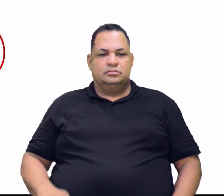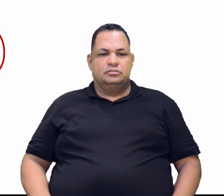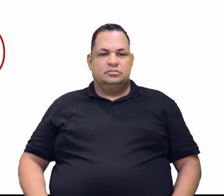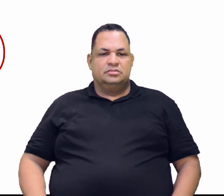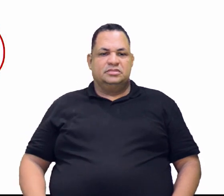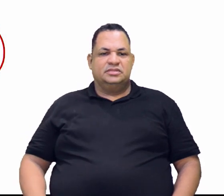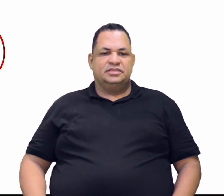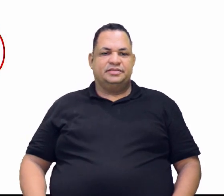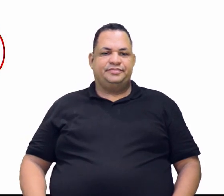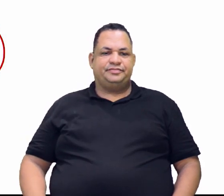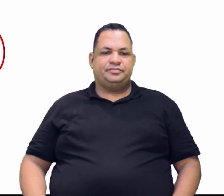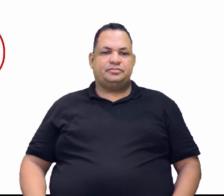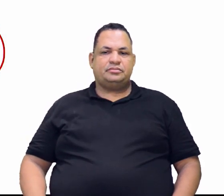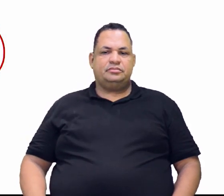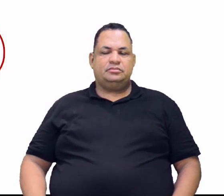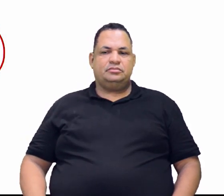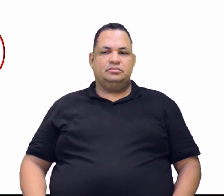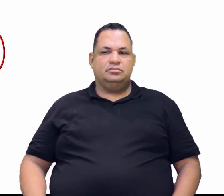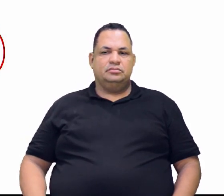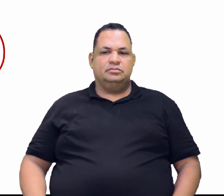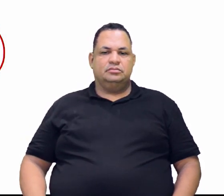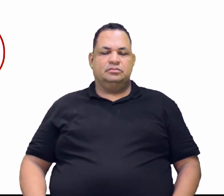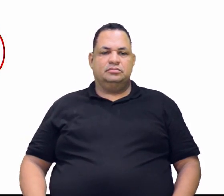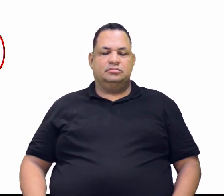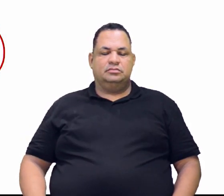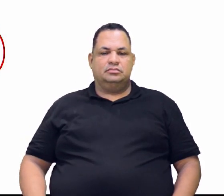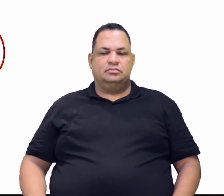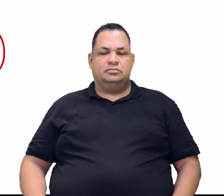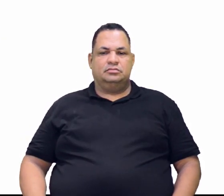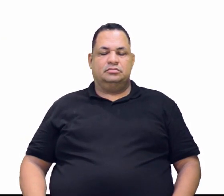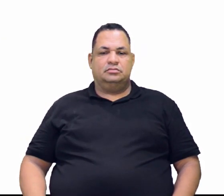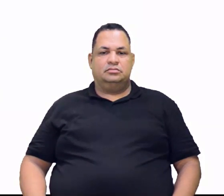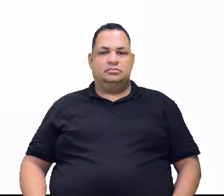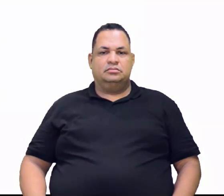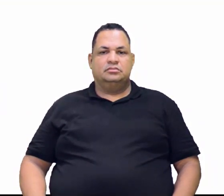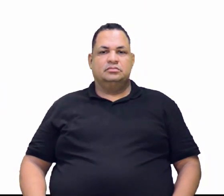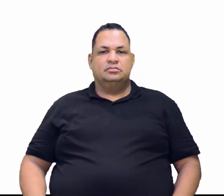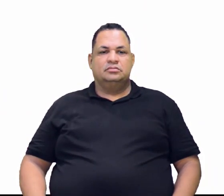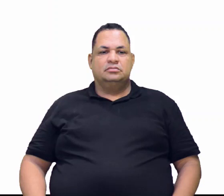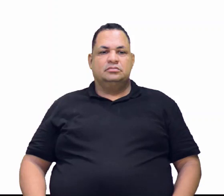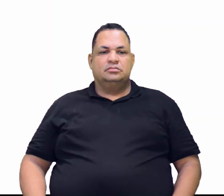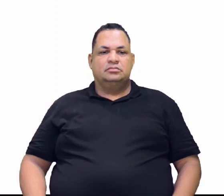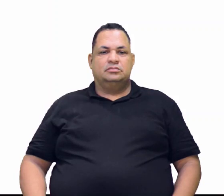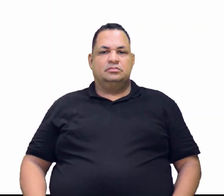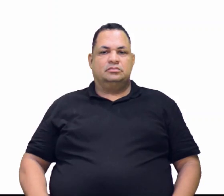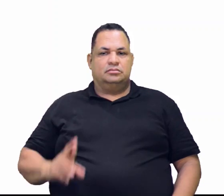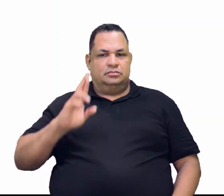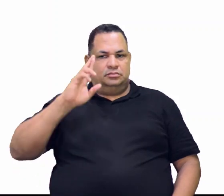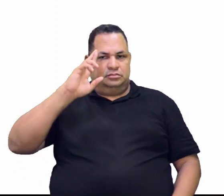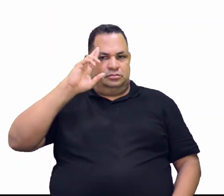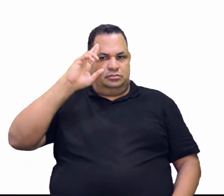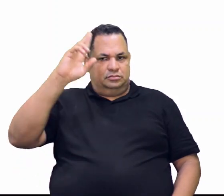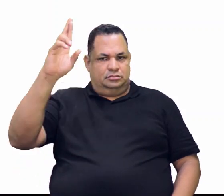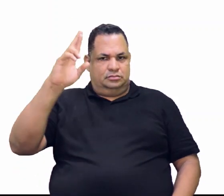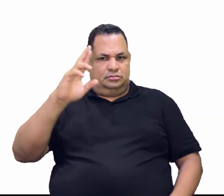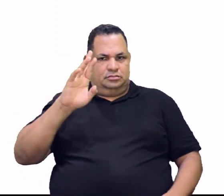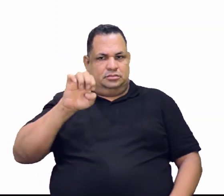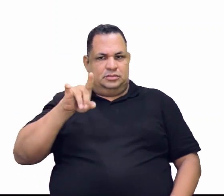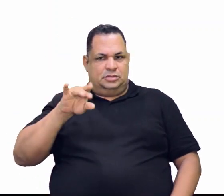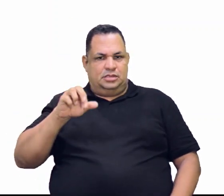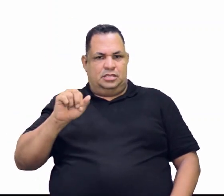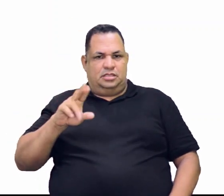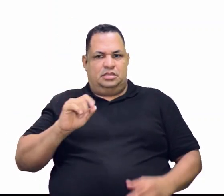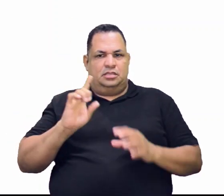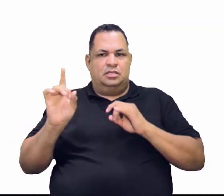Imagina um saco de 50 quilos, hein? É muito caro, bicho. E é pesado pra caramba. O diretor André Reis